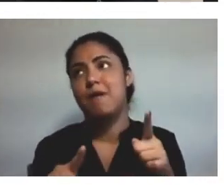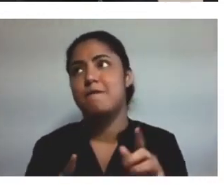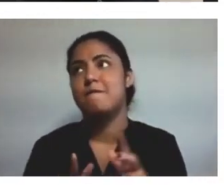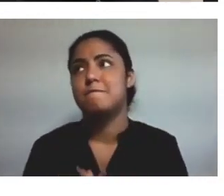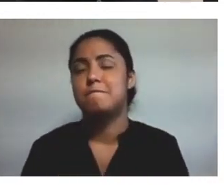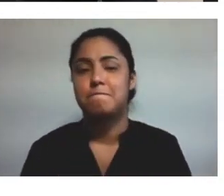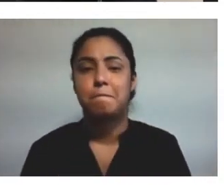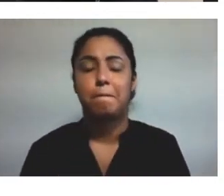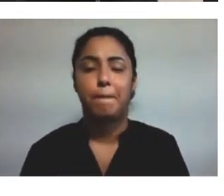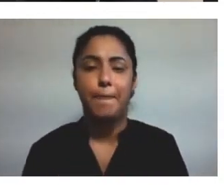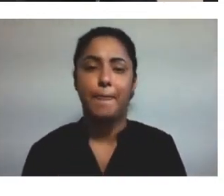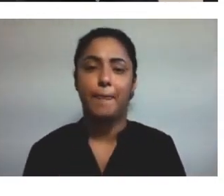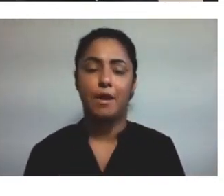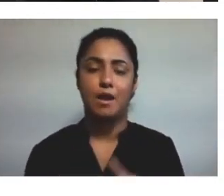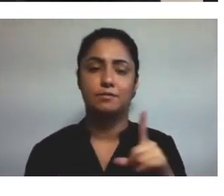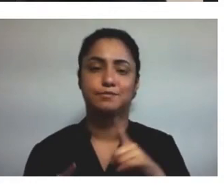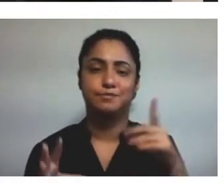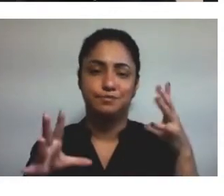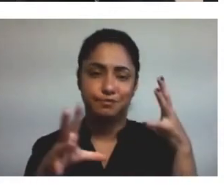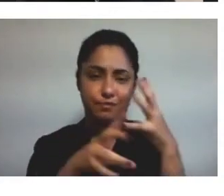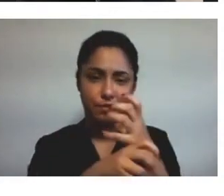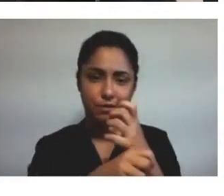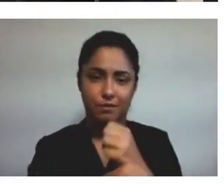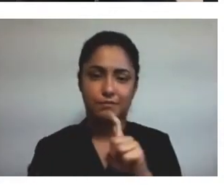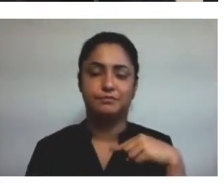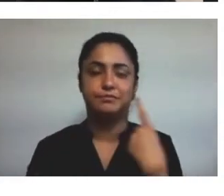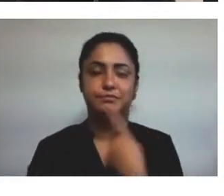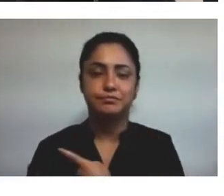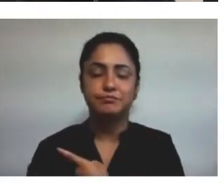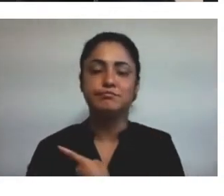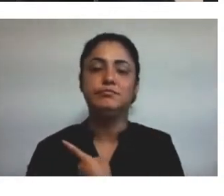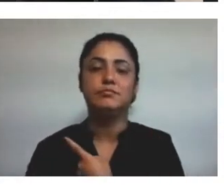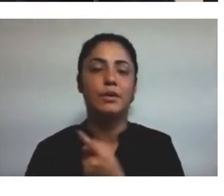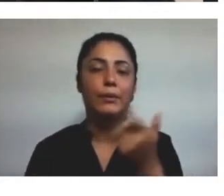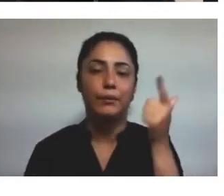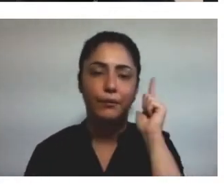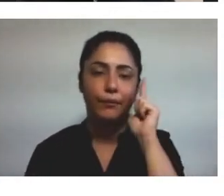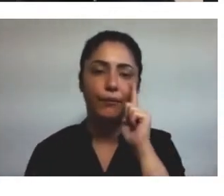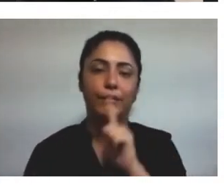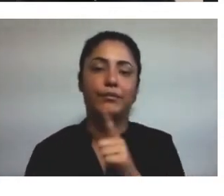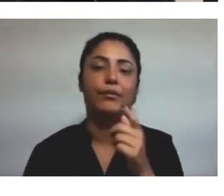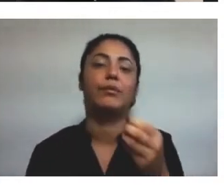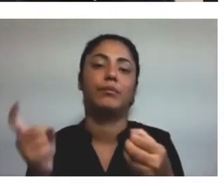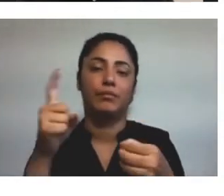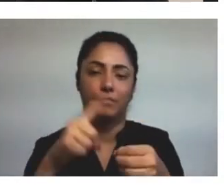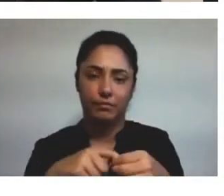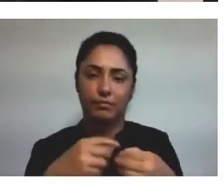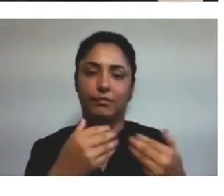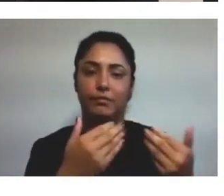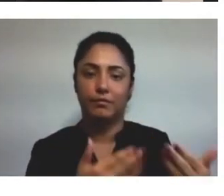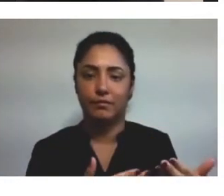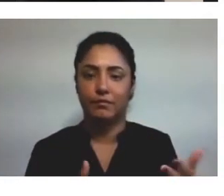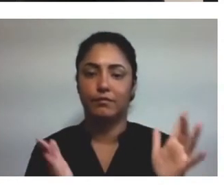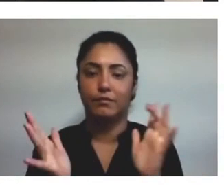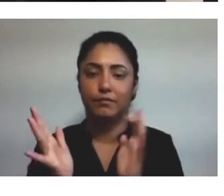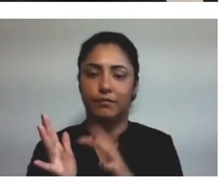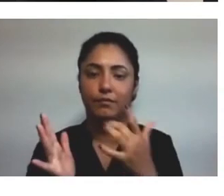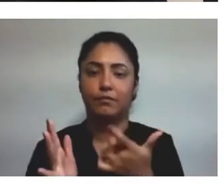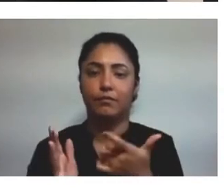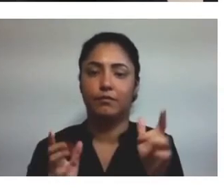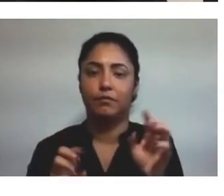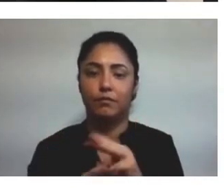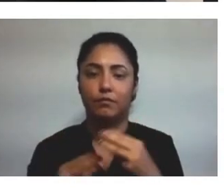do total que a gente conseguiu arrecadar, né? Que a gente fizesse essa forma de retorno. Próximo slide, por favor.